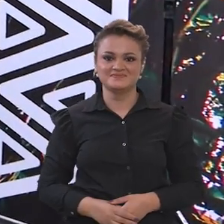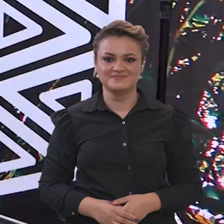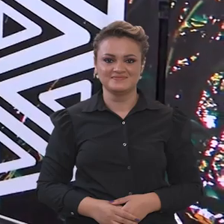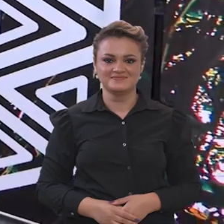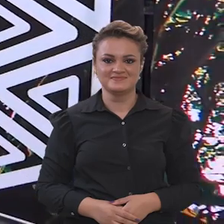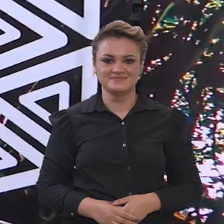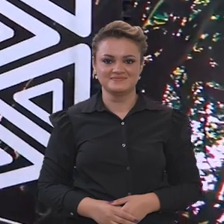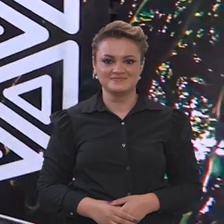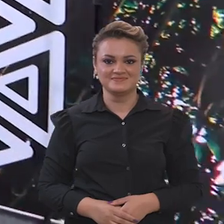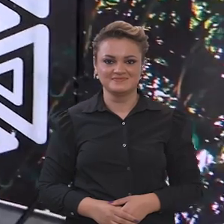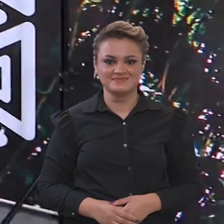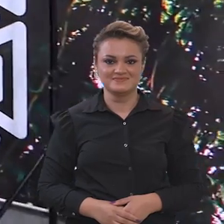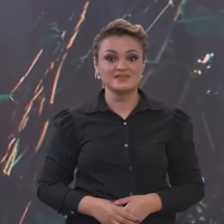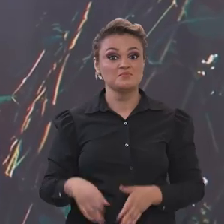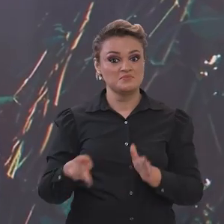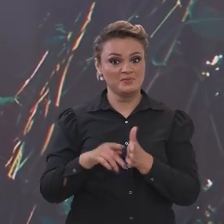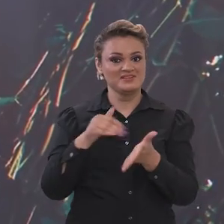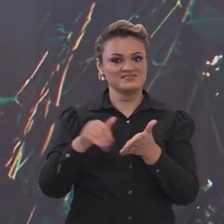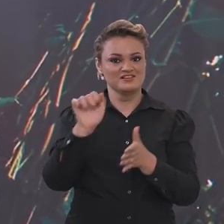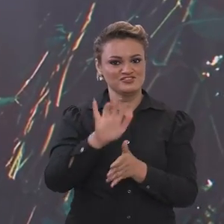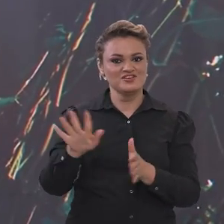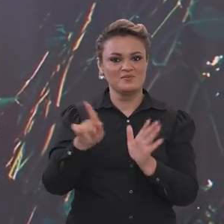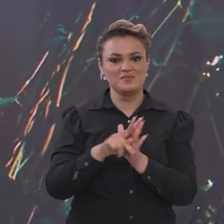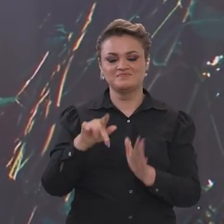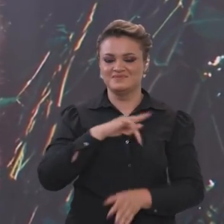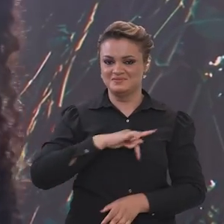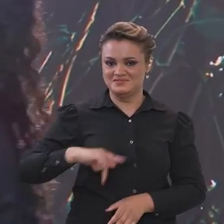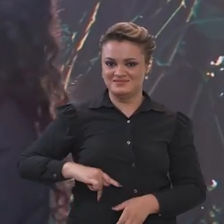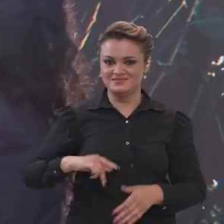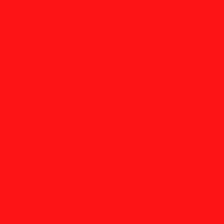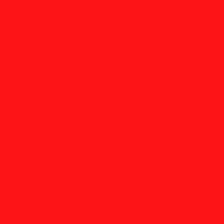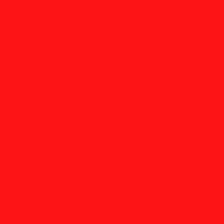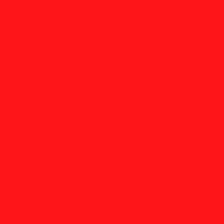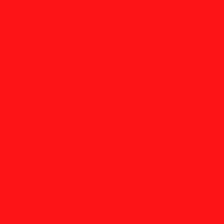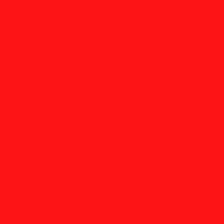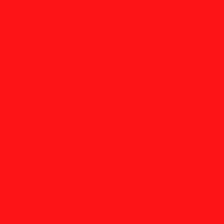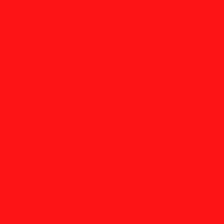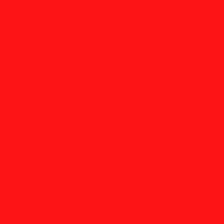Márcio Macedo, da Secretaria-Geral da Presidência da República.